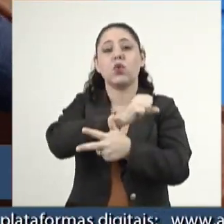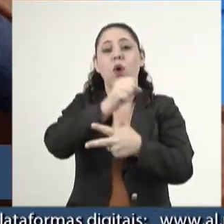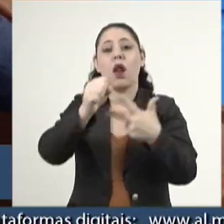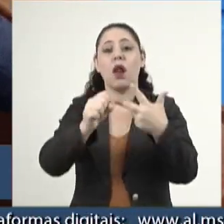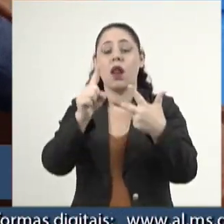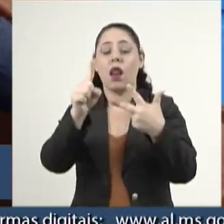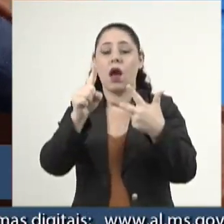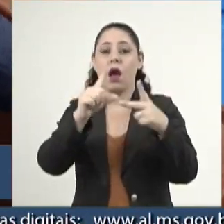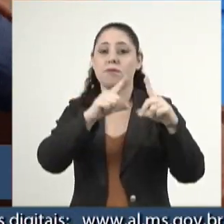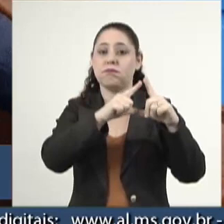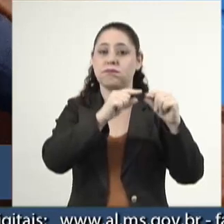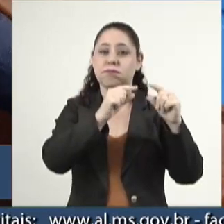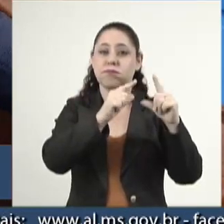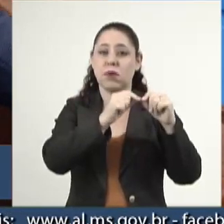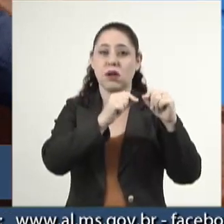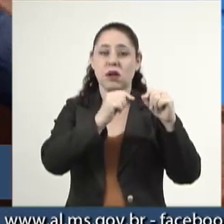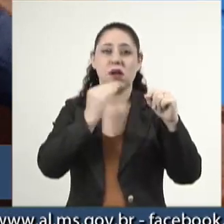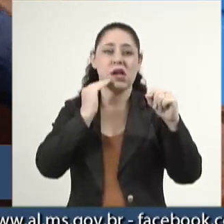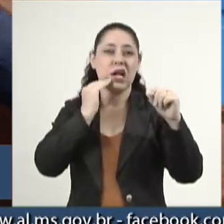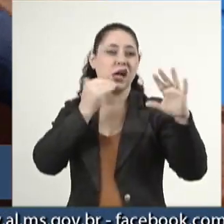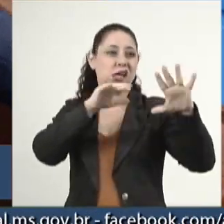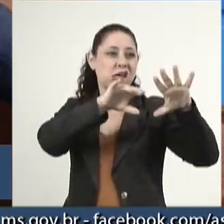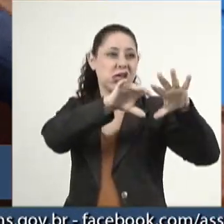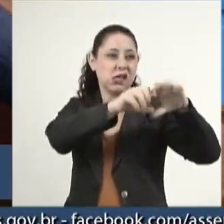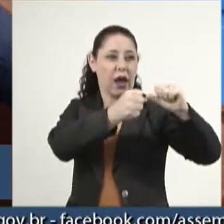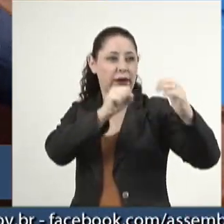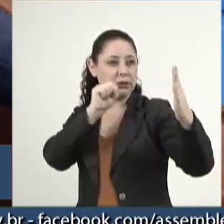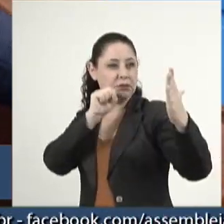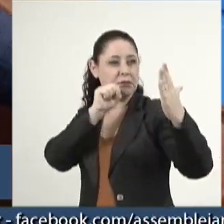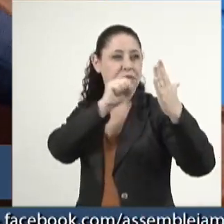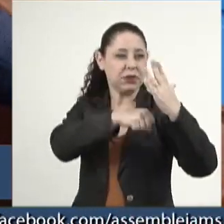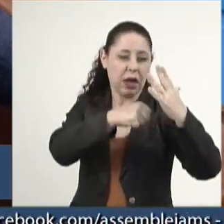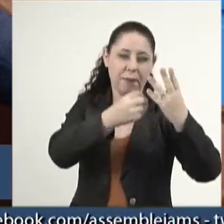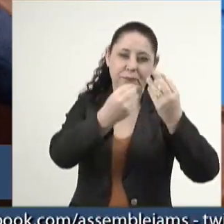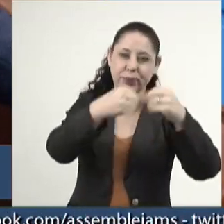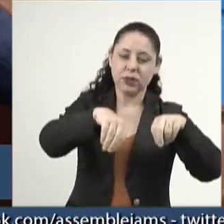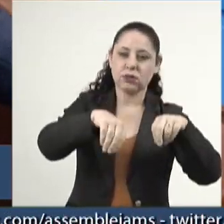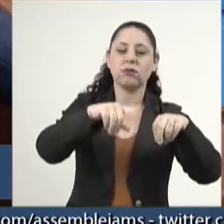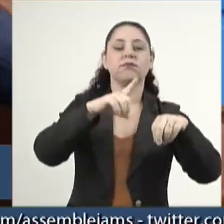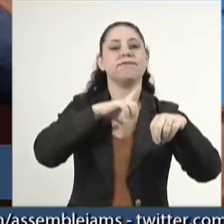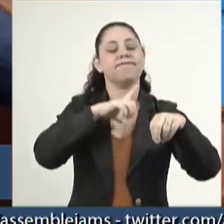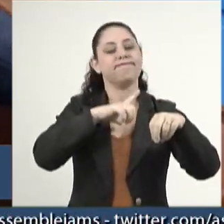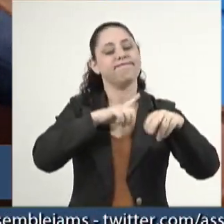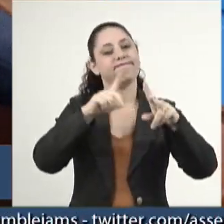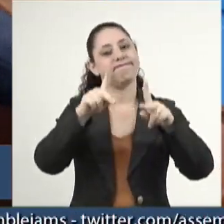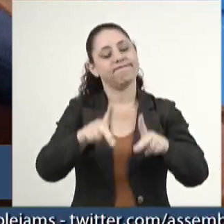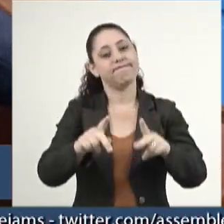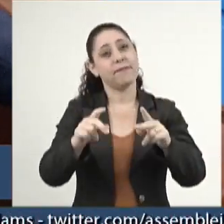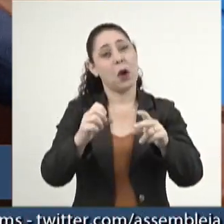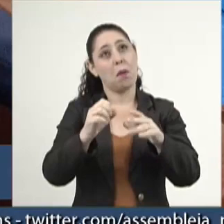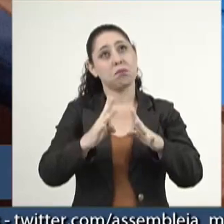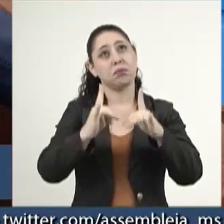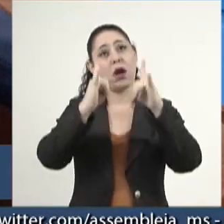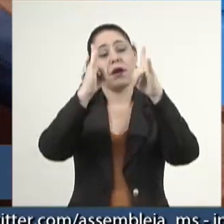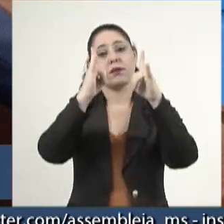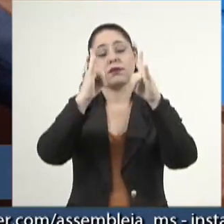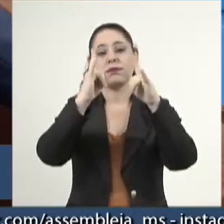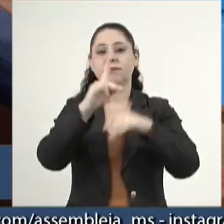a depredação dos prédios públicos e o presidente Lula